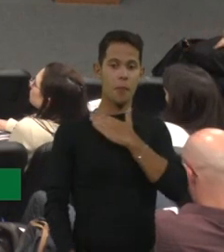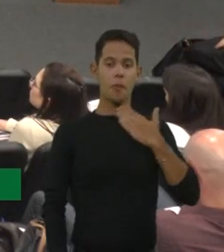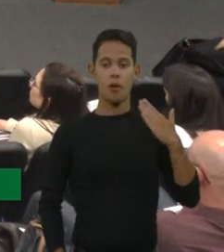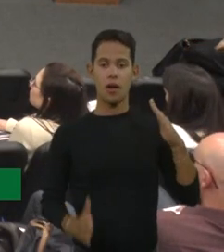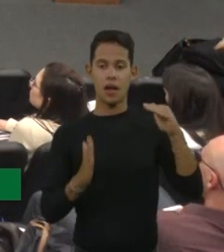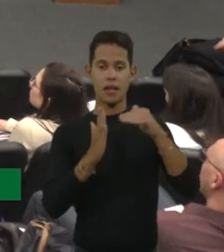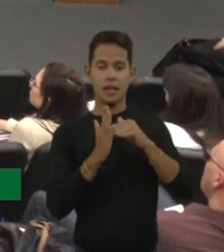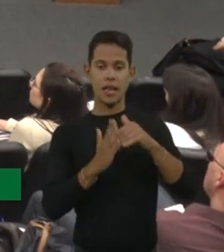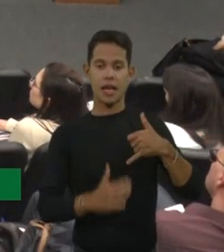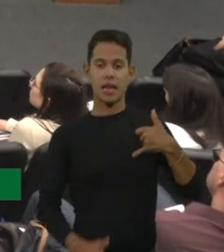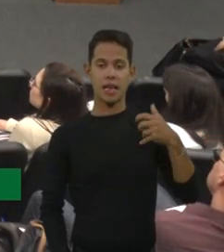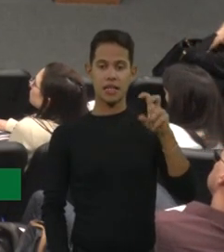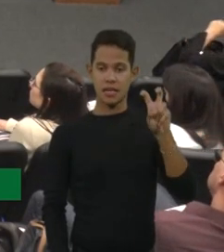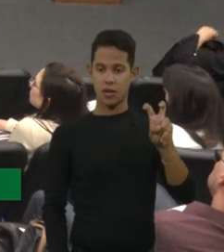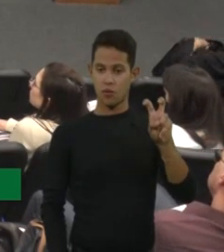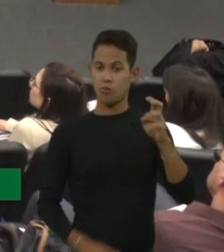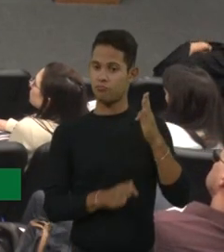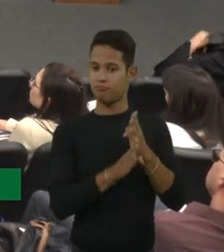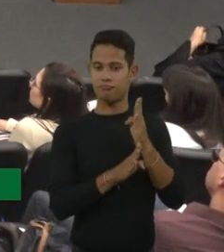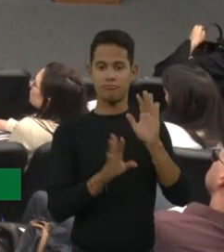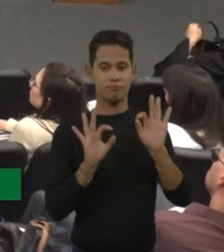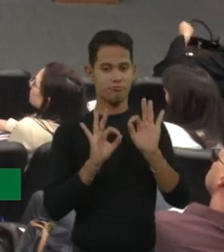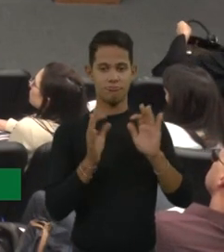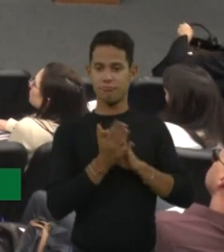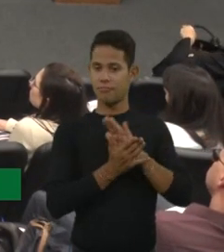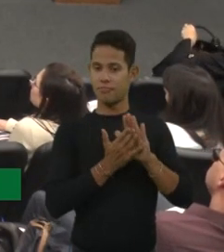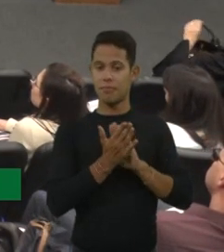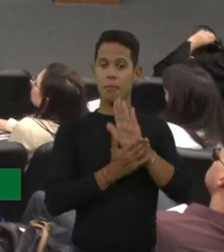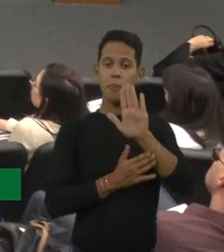diagnóstico. Mas também tem os adultos.